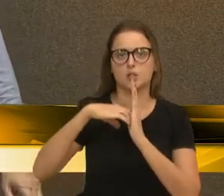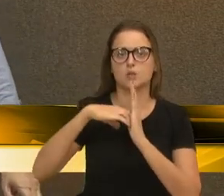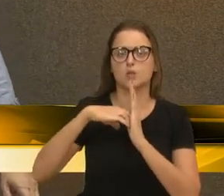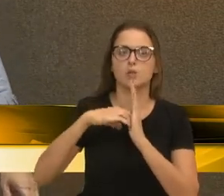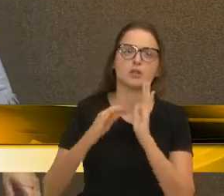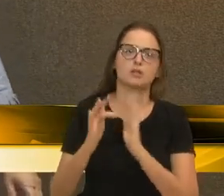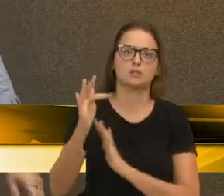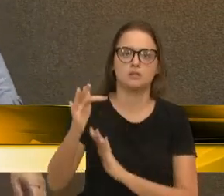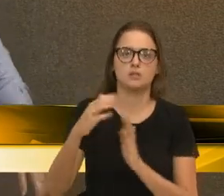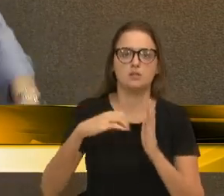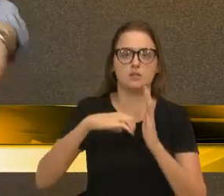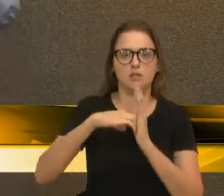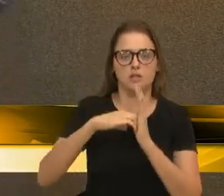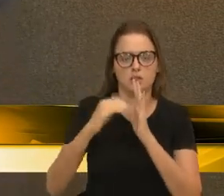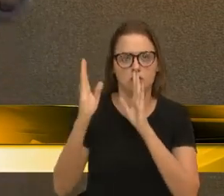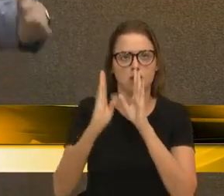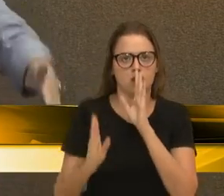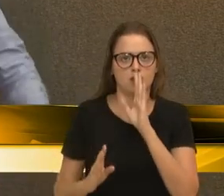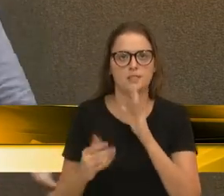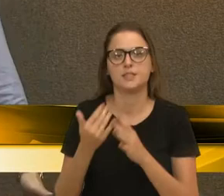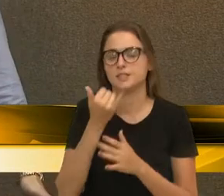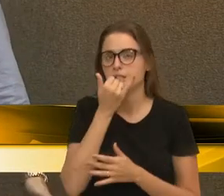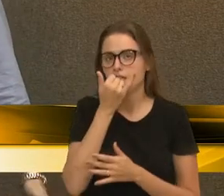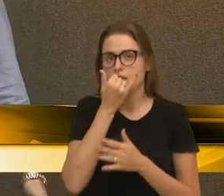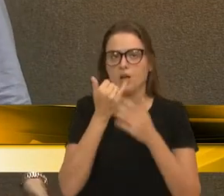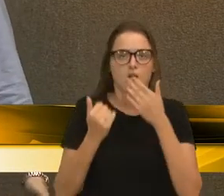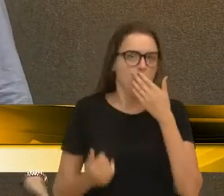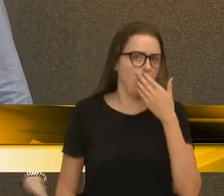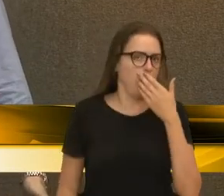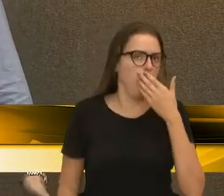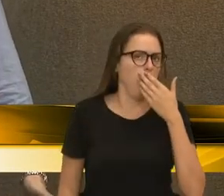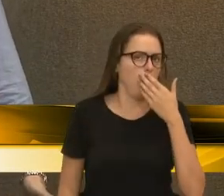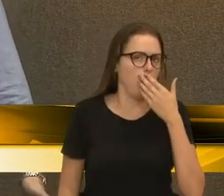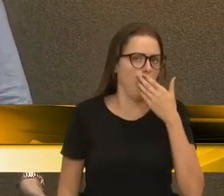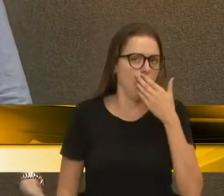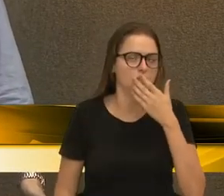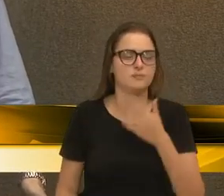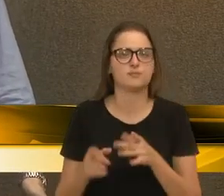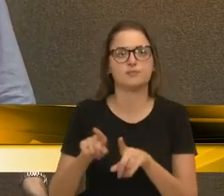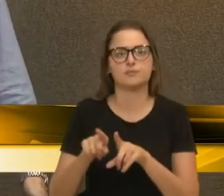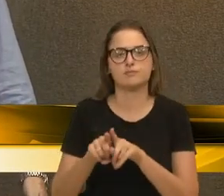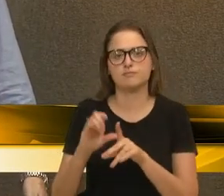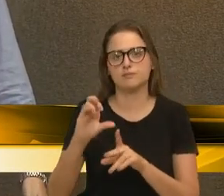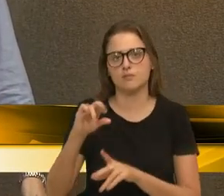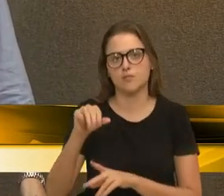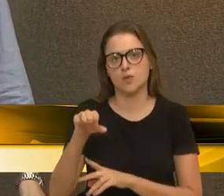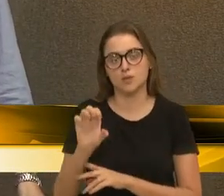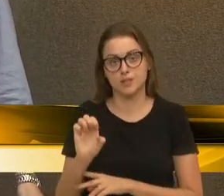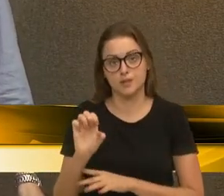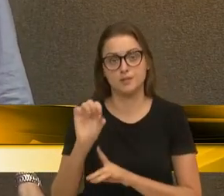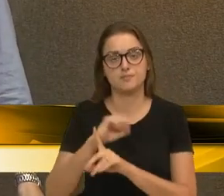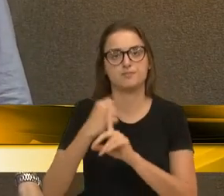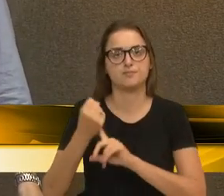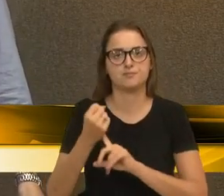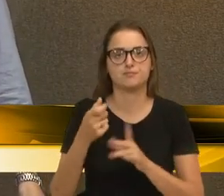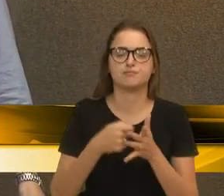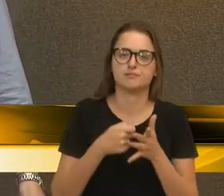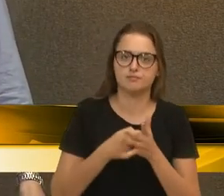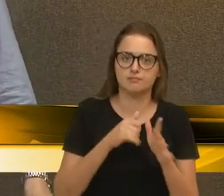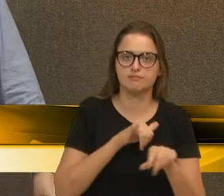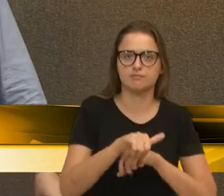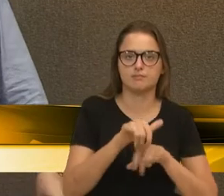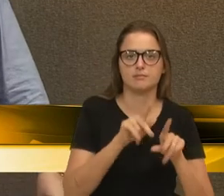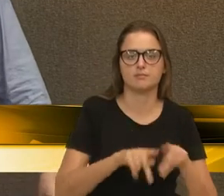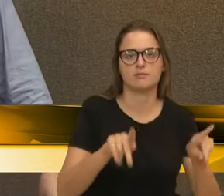que comanda o Congresso Nacional, e estão a serviço dessas elites criminosas, tentam vender essa ideia para a